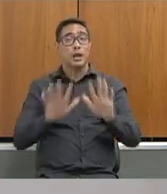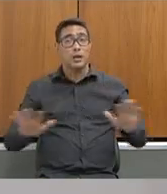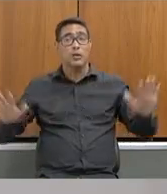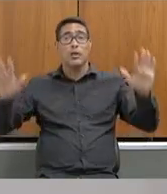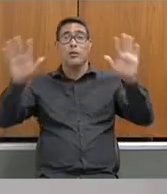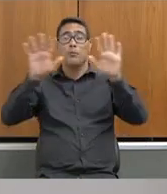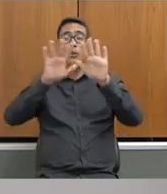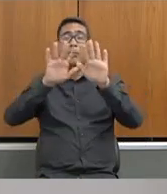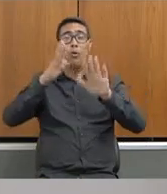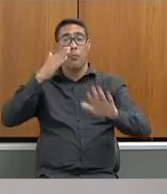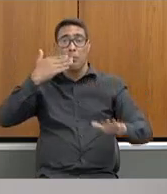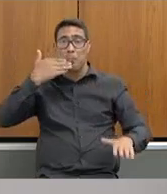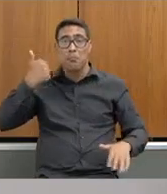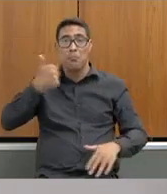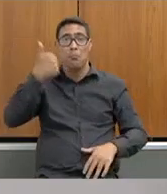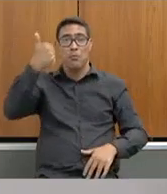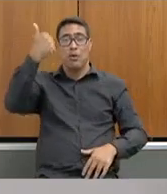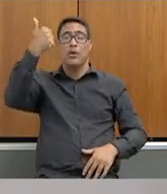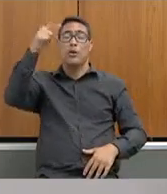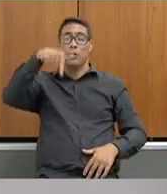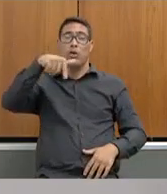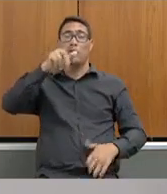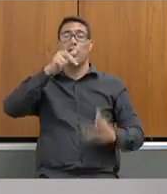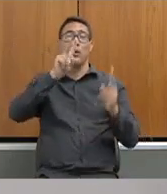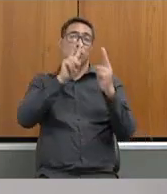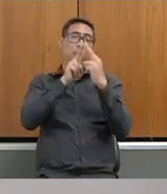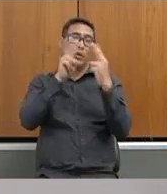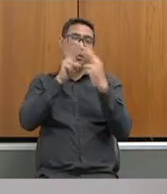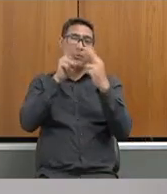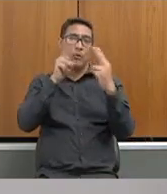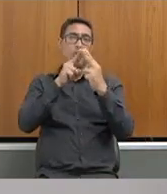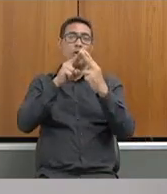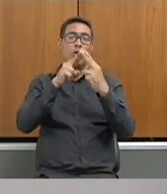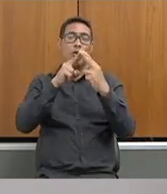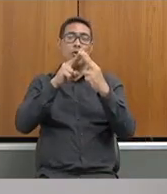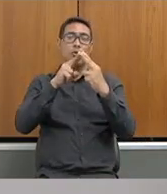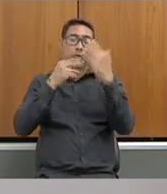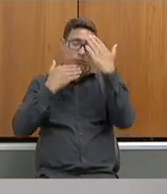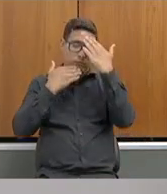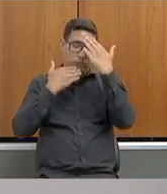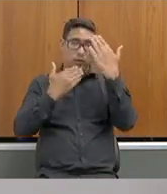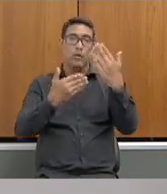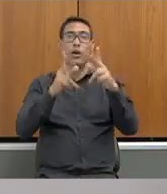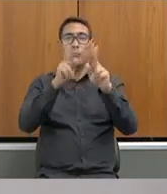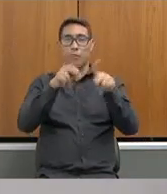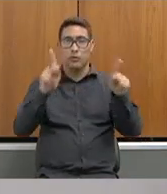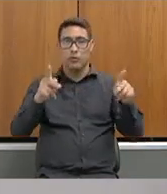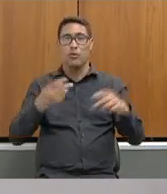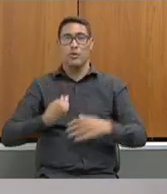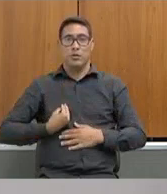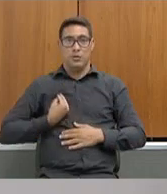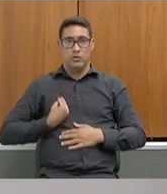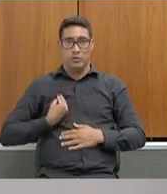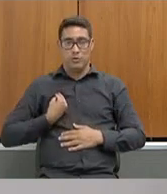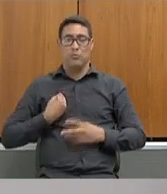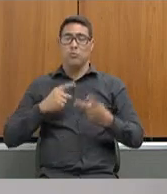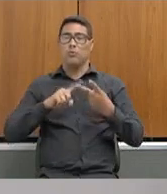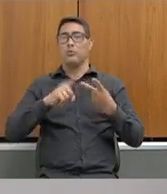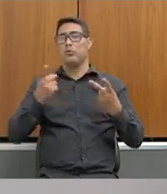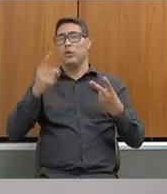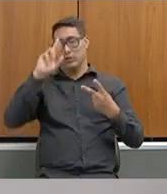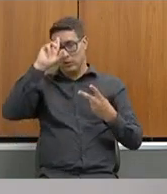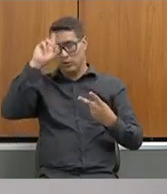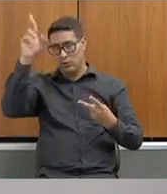como o melhor regime remoto do país, e isso graças ao trabalho dos servidores que foi feito. Os diretores de escola, professores, inspetores,